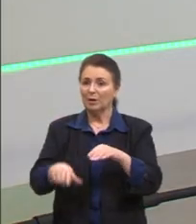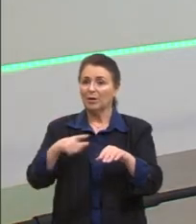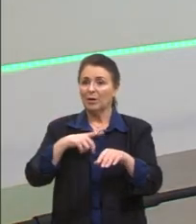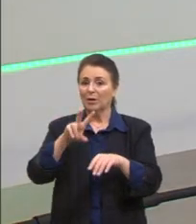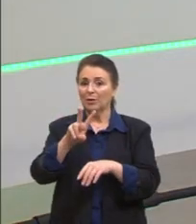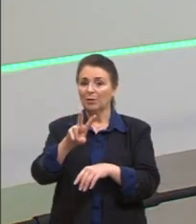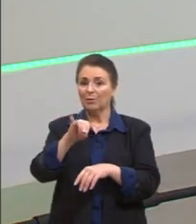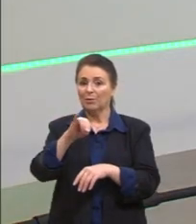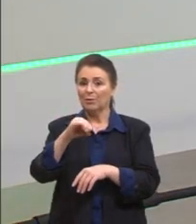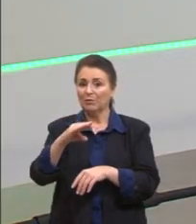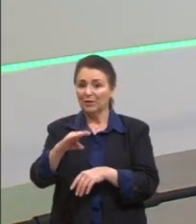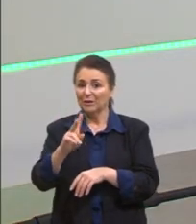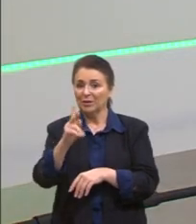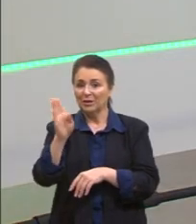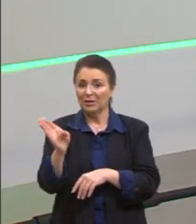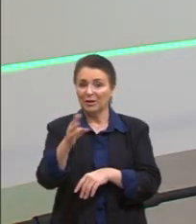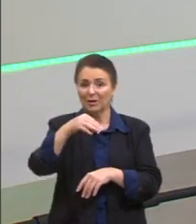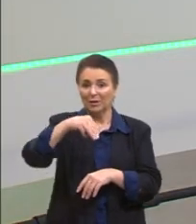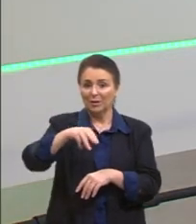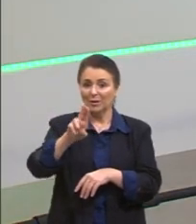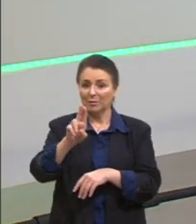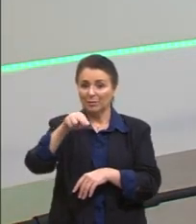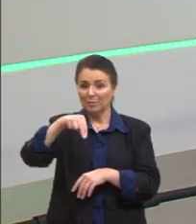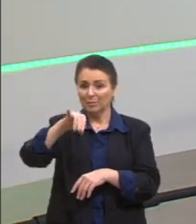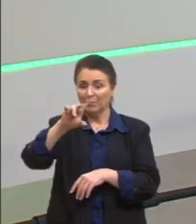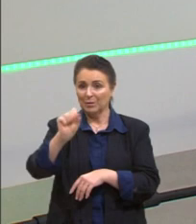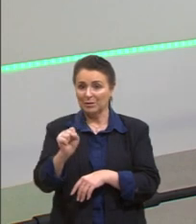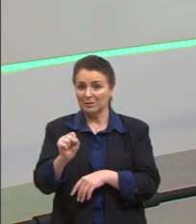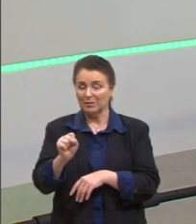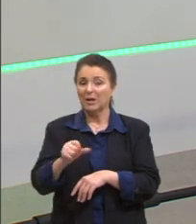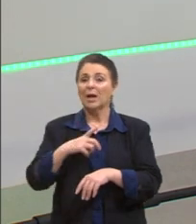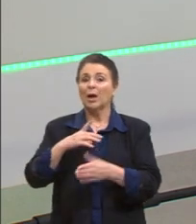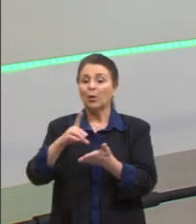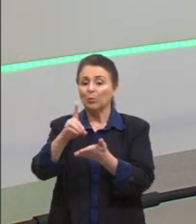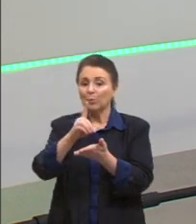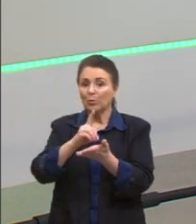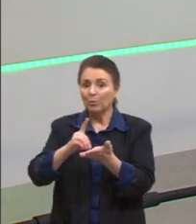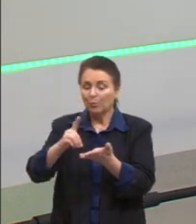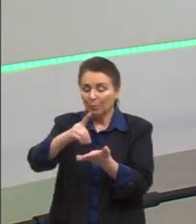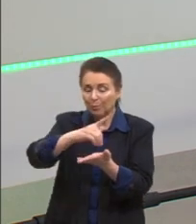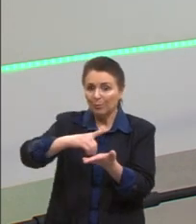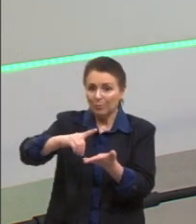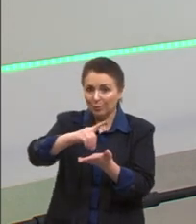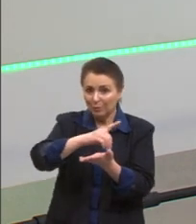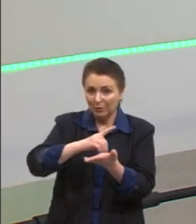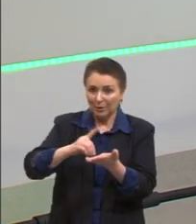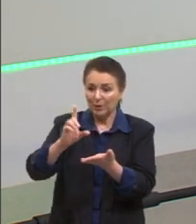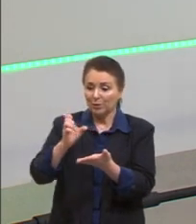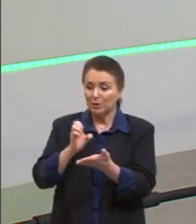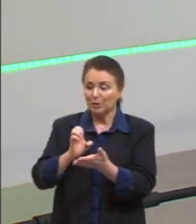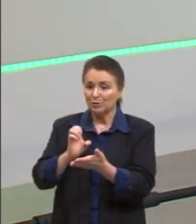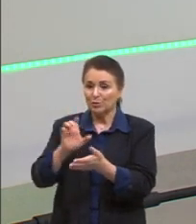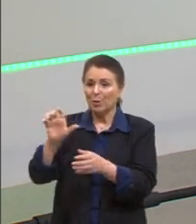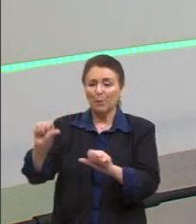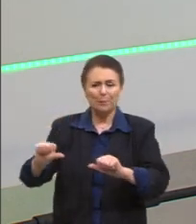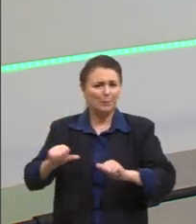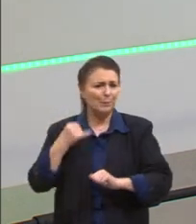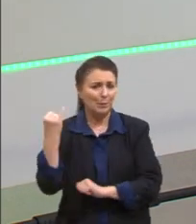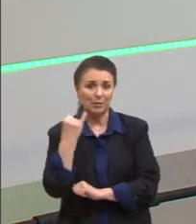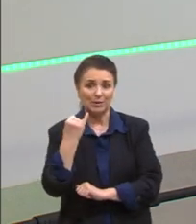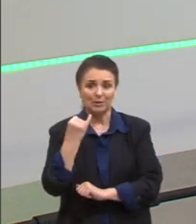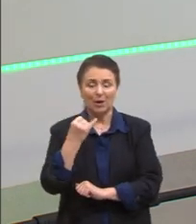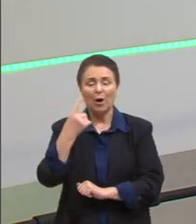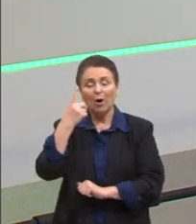Vicky Muniz, gente. Esse documentário, Lixo Extraordinário, talvez você já tenha assistido na tua escola. Se não assistiu, vale a pena